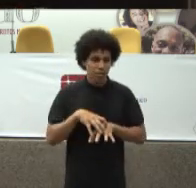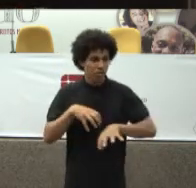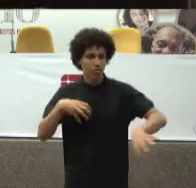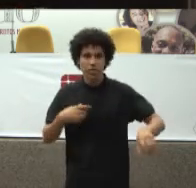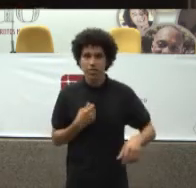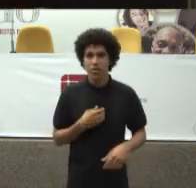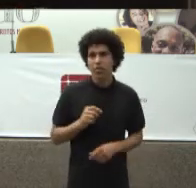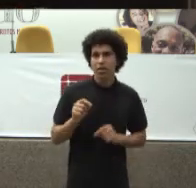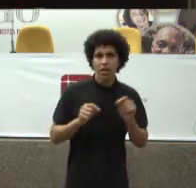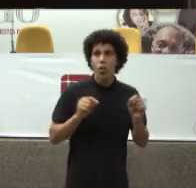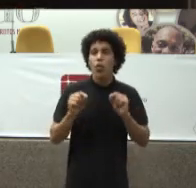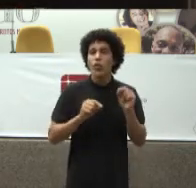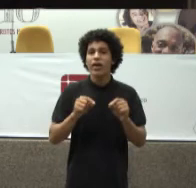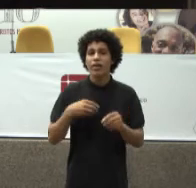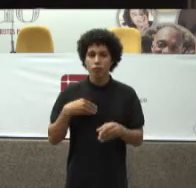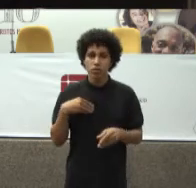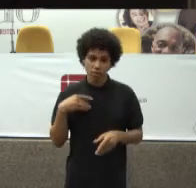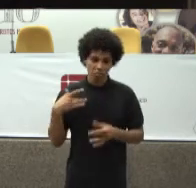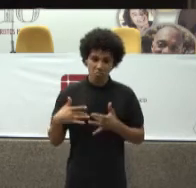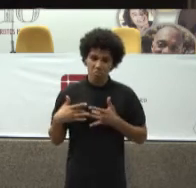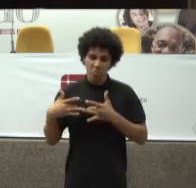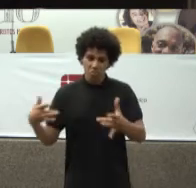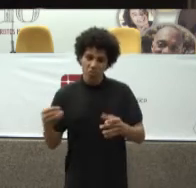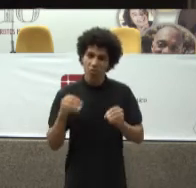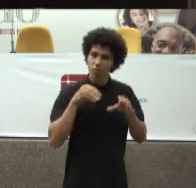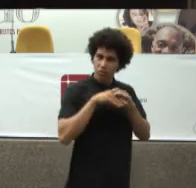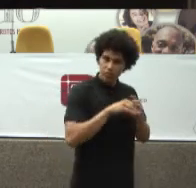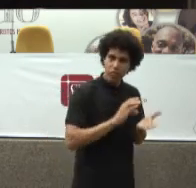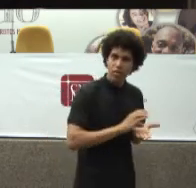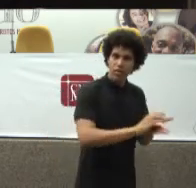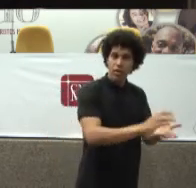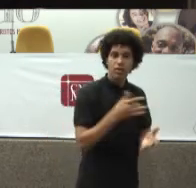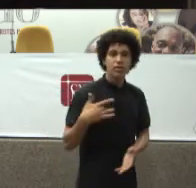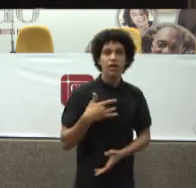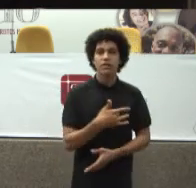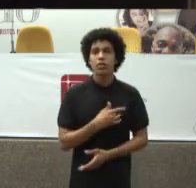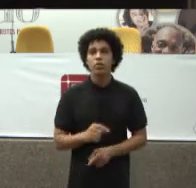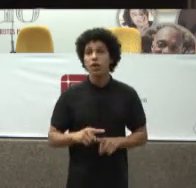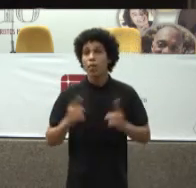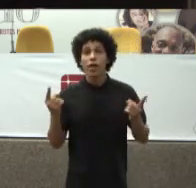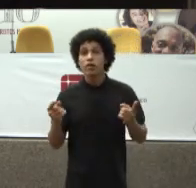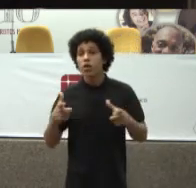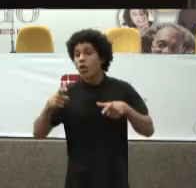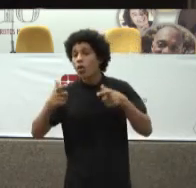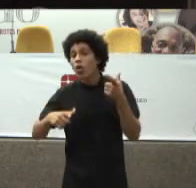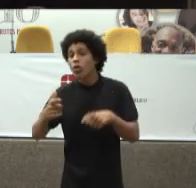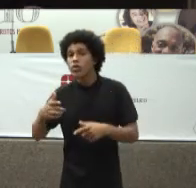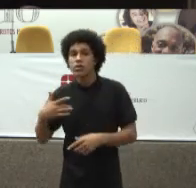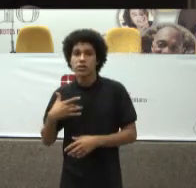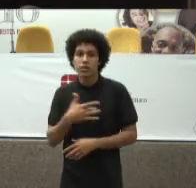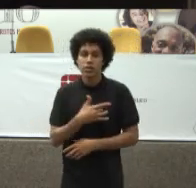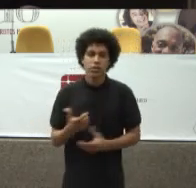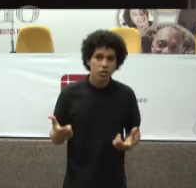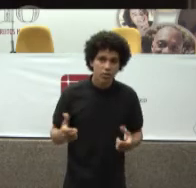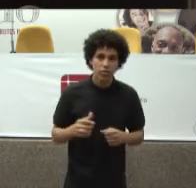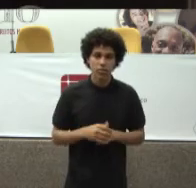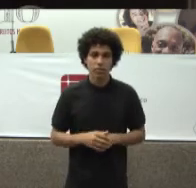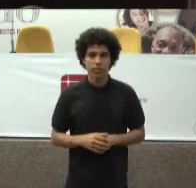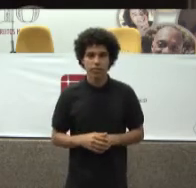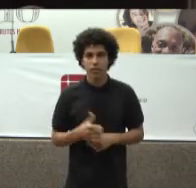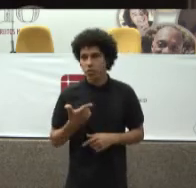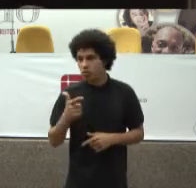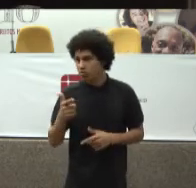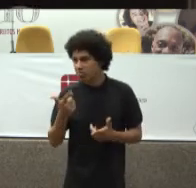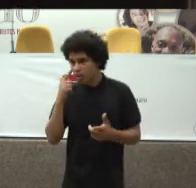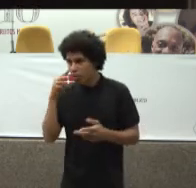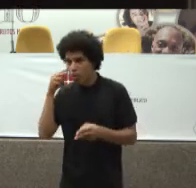foi em Ressonância magnética Se foi em No que seja Não tem como Discriminar E Olhem bem